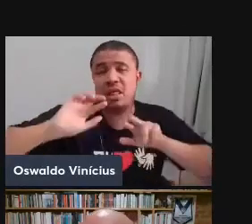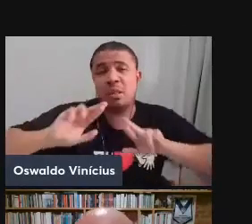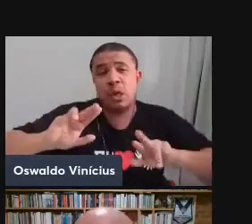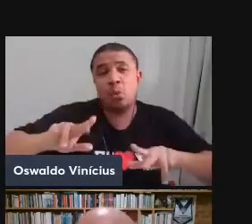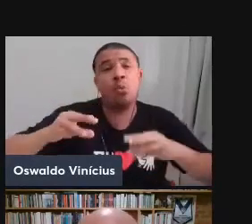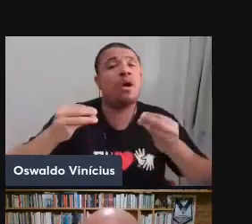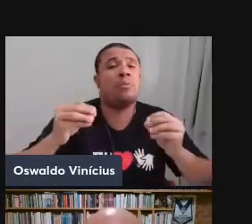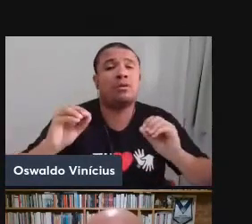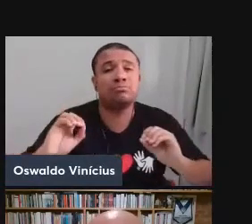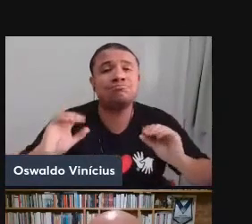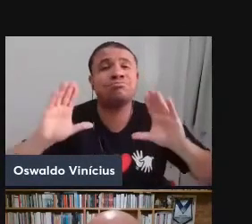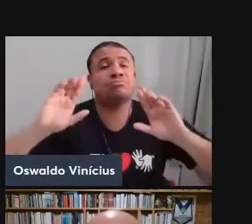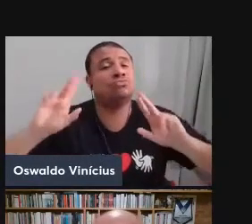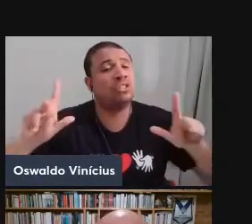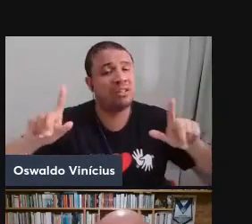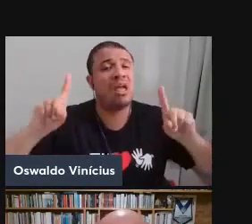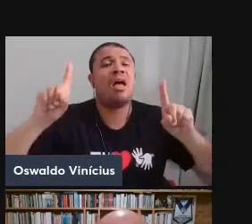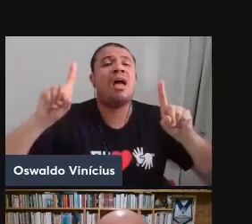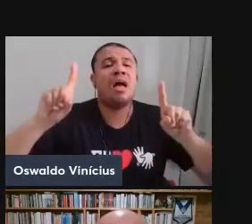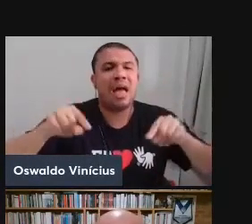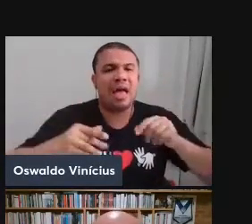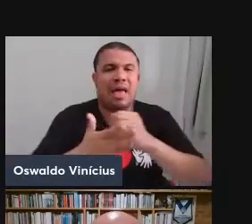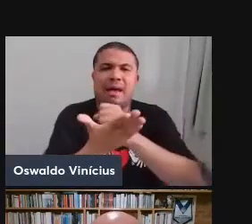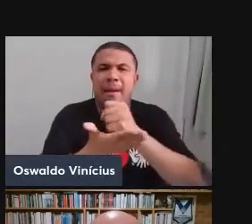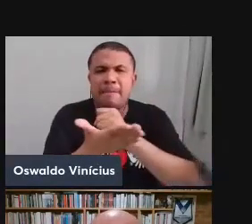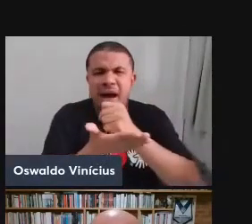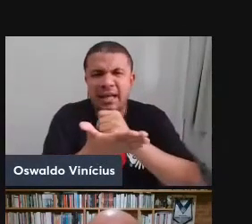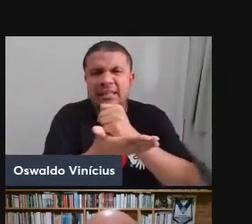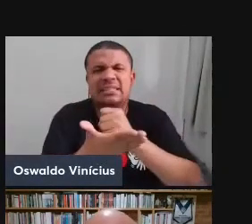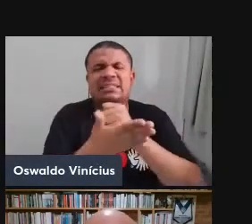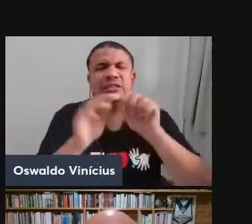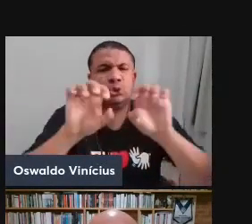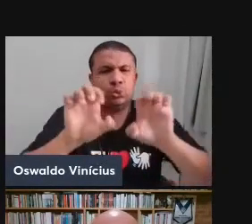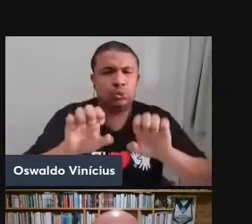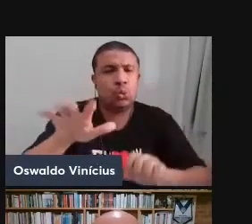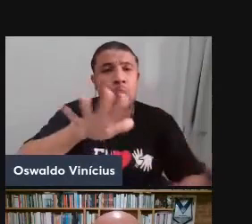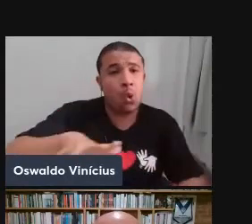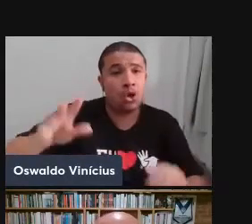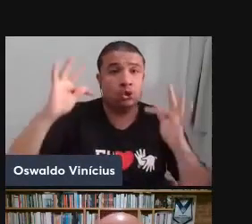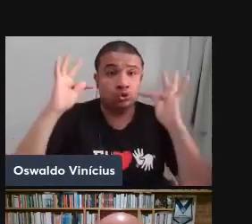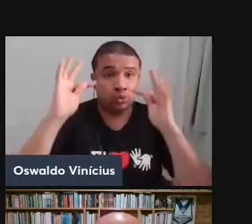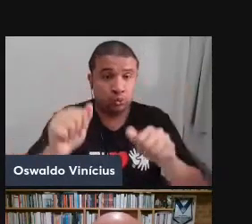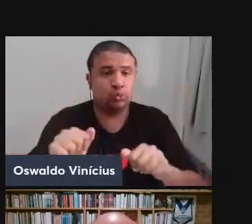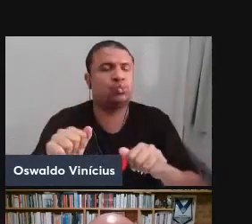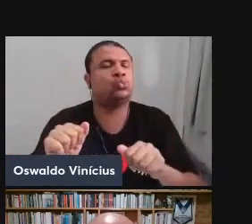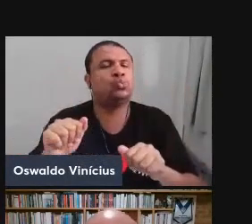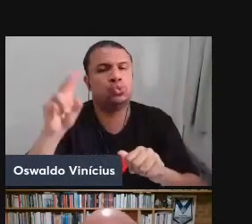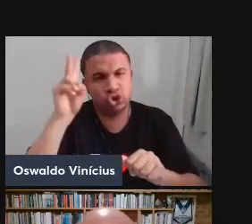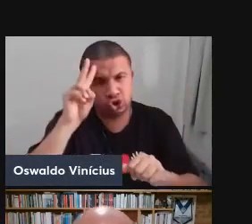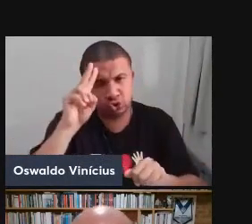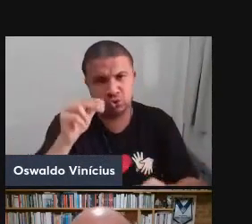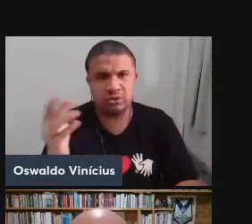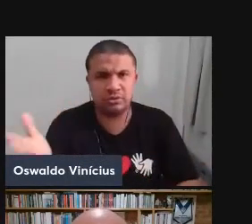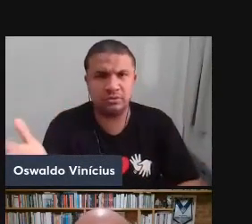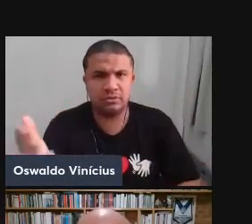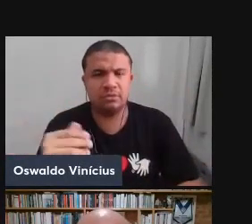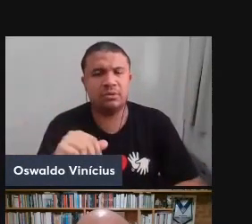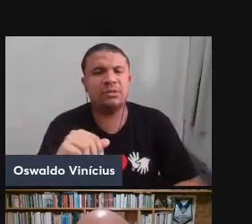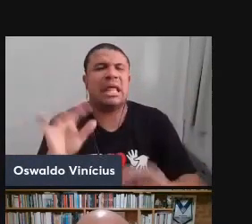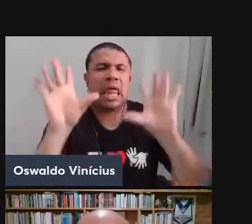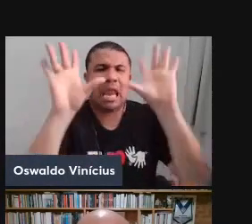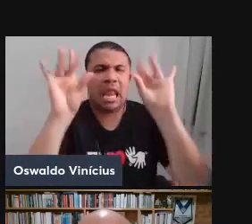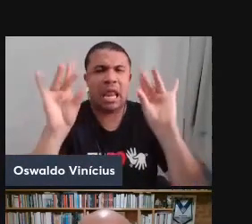formação distinta, é a formação de base que está no horizonte de toda a história. Não vou entrar nos